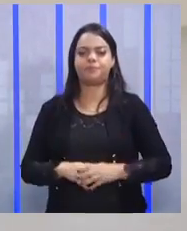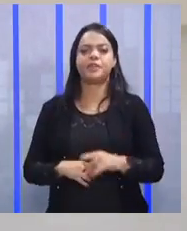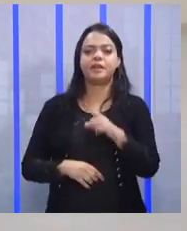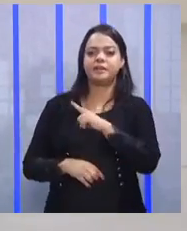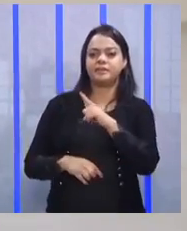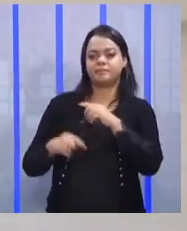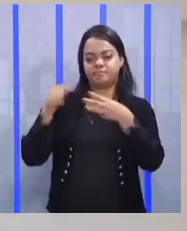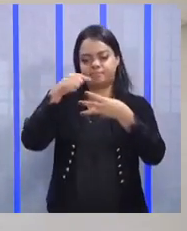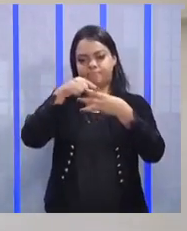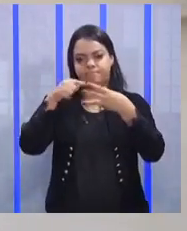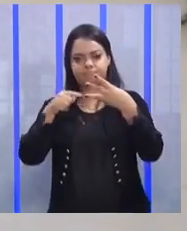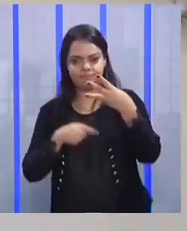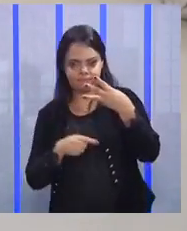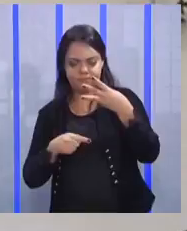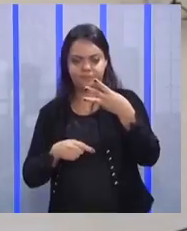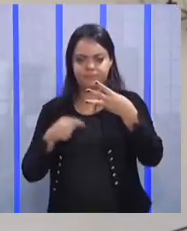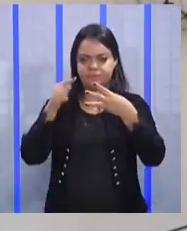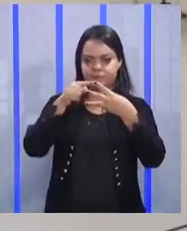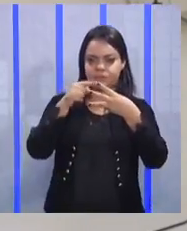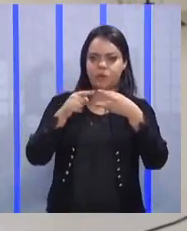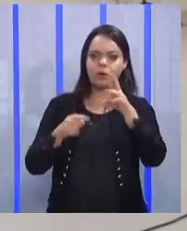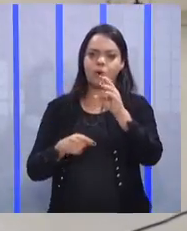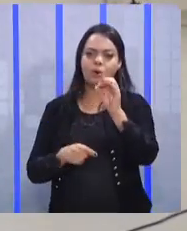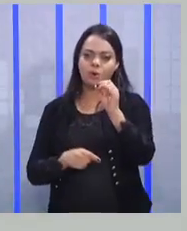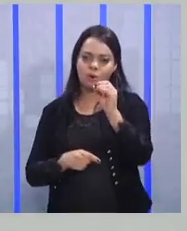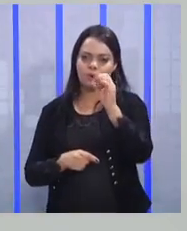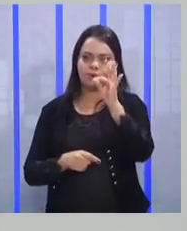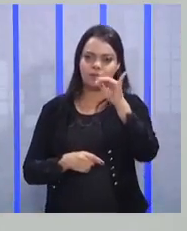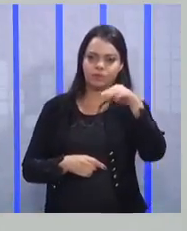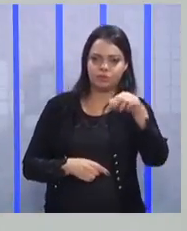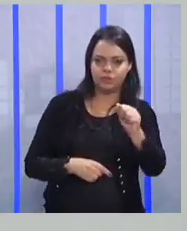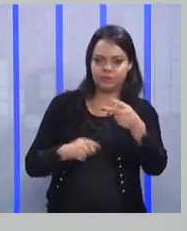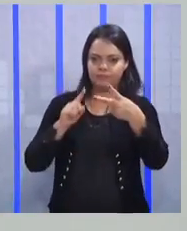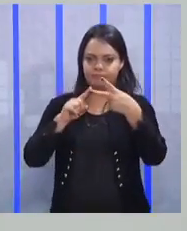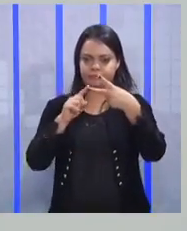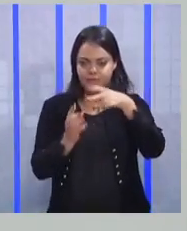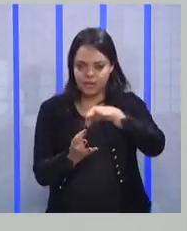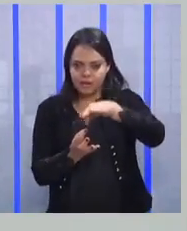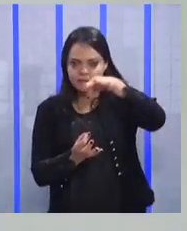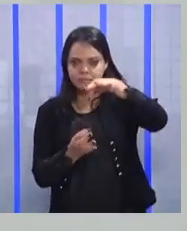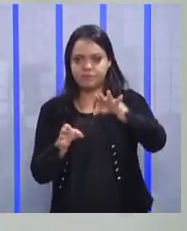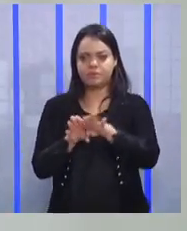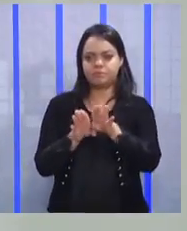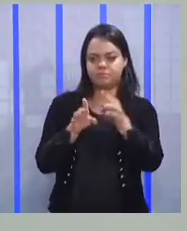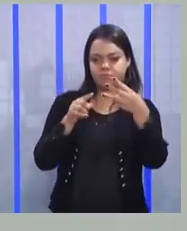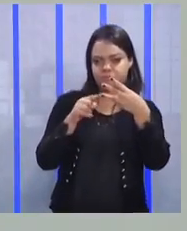ingredientes. Rotina, espírito e coerência.